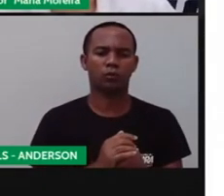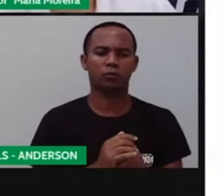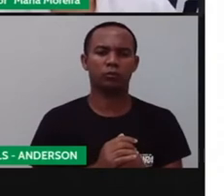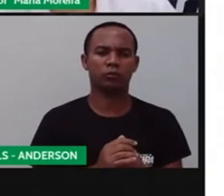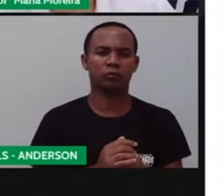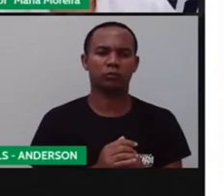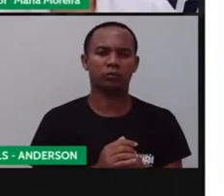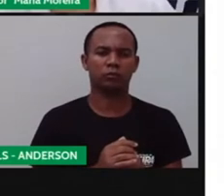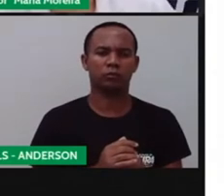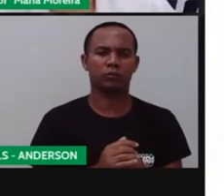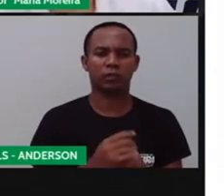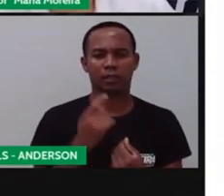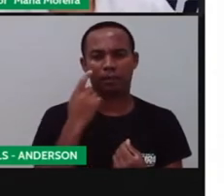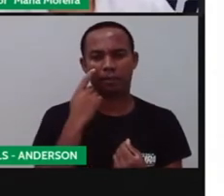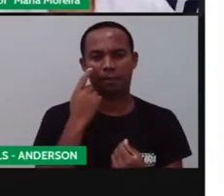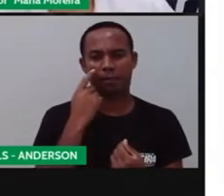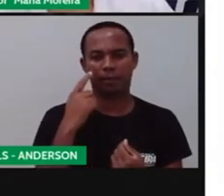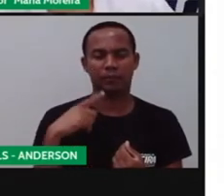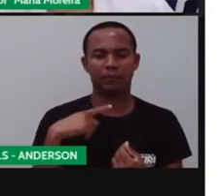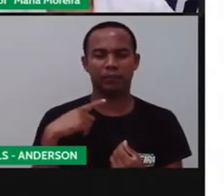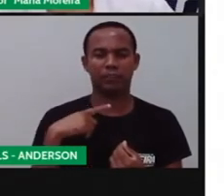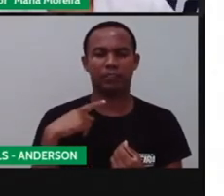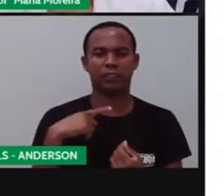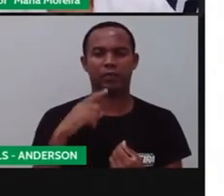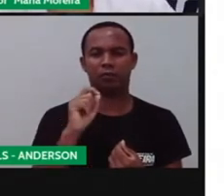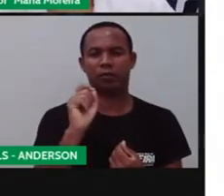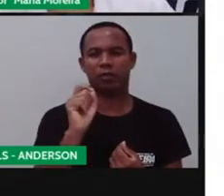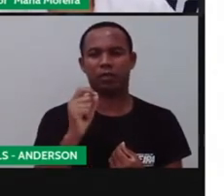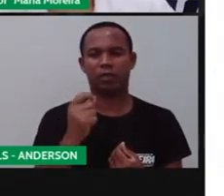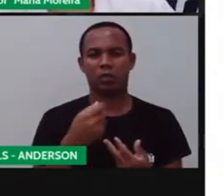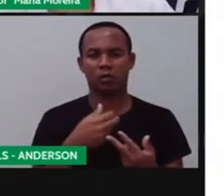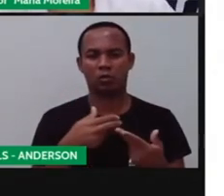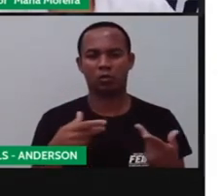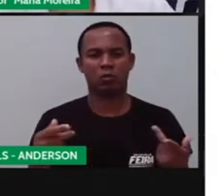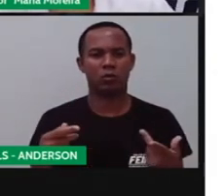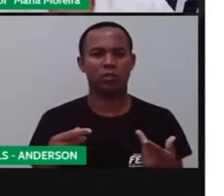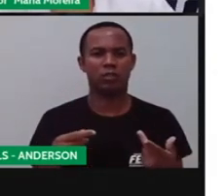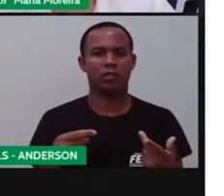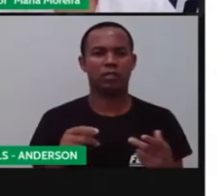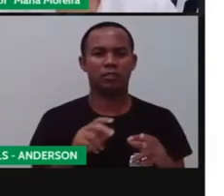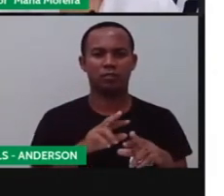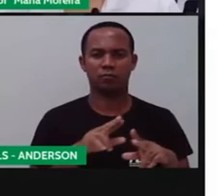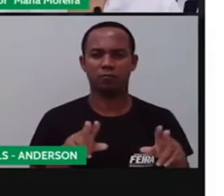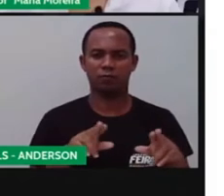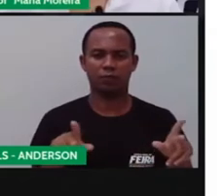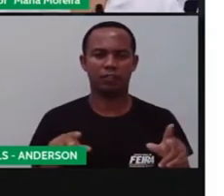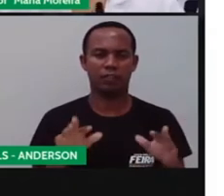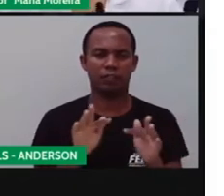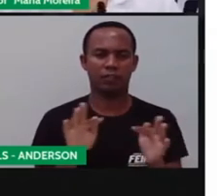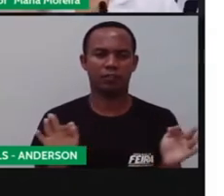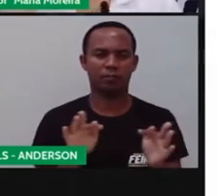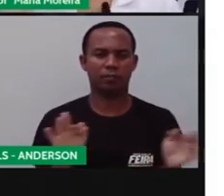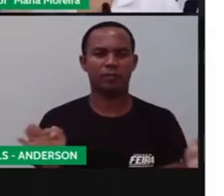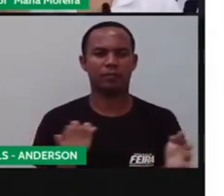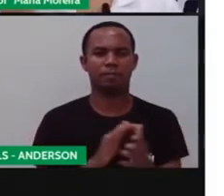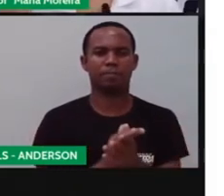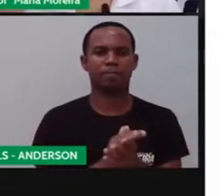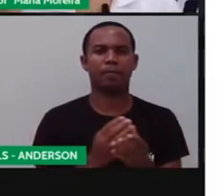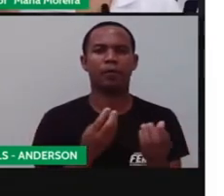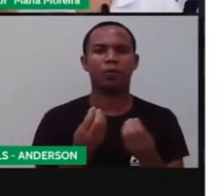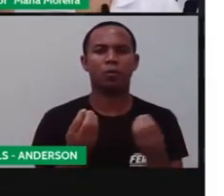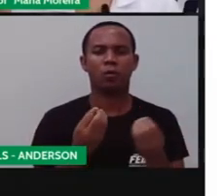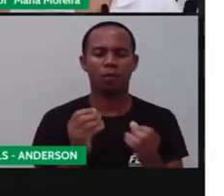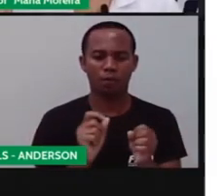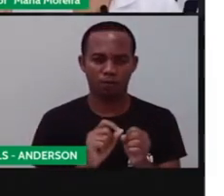contar? As demais tinham de se virar com o que havia a mão. Como assim? Eles acabavam o quê?